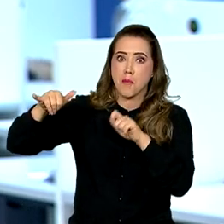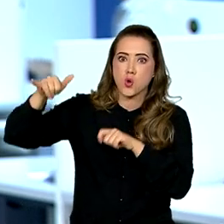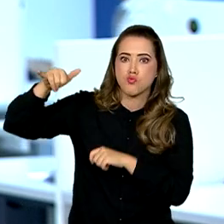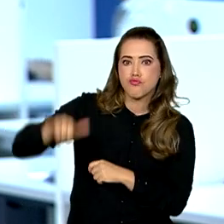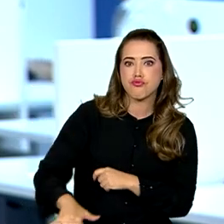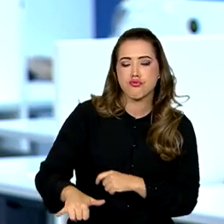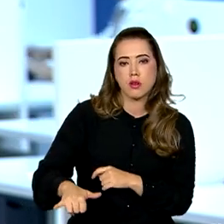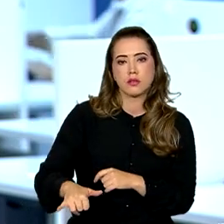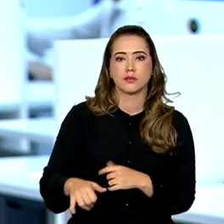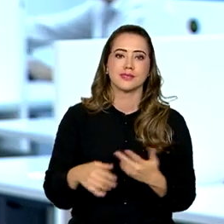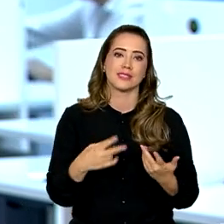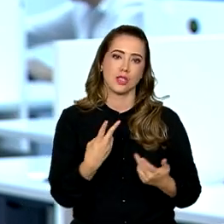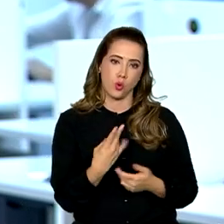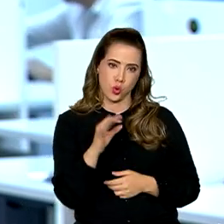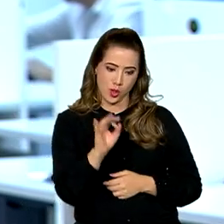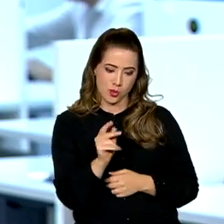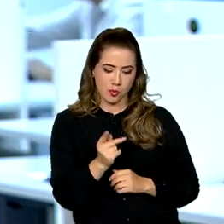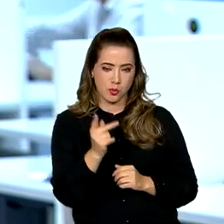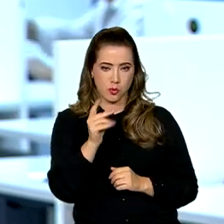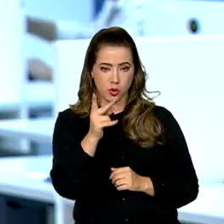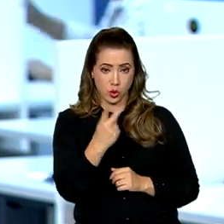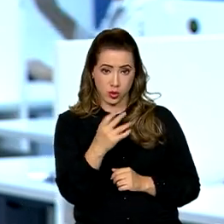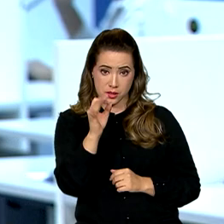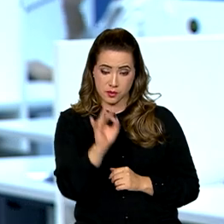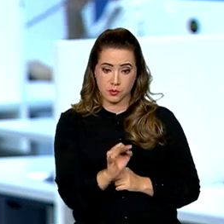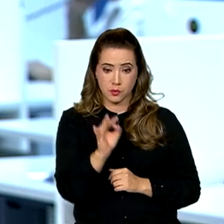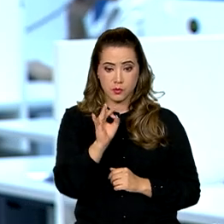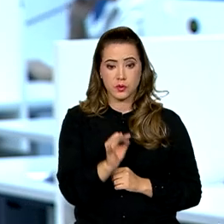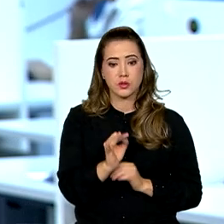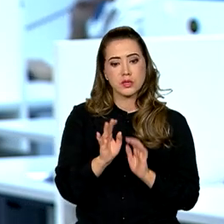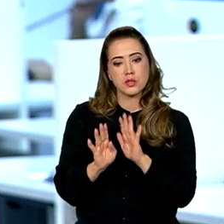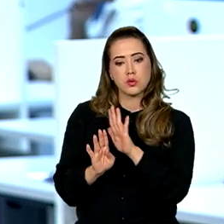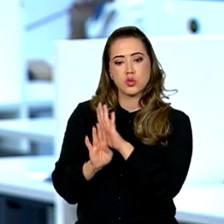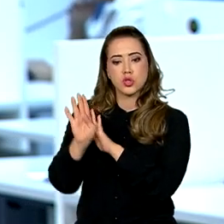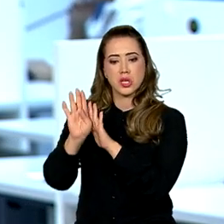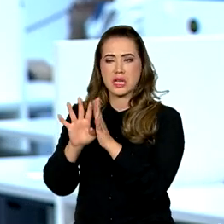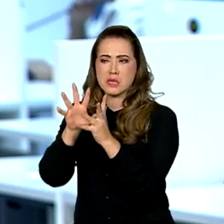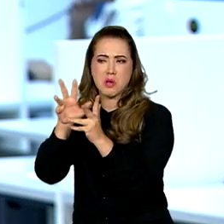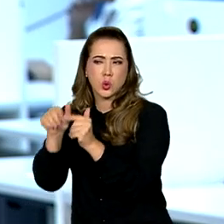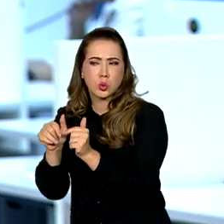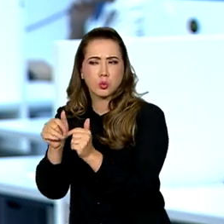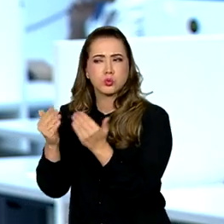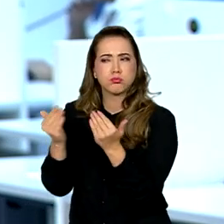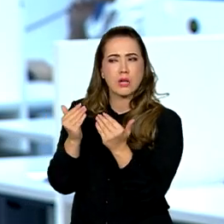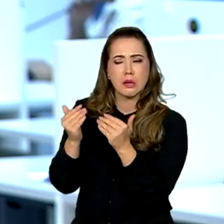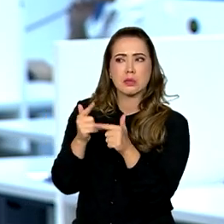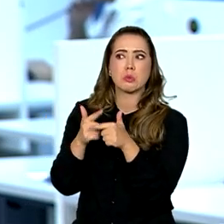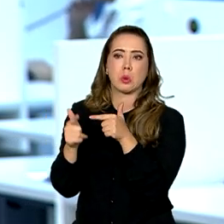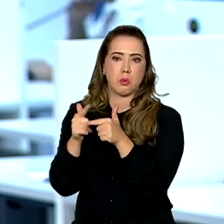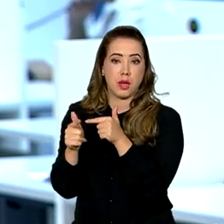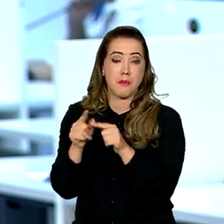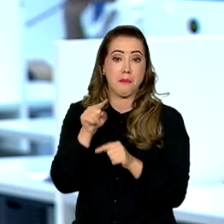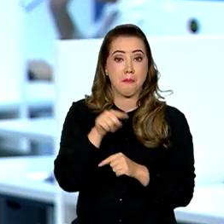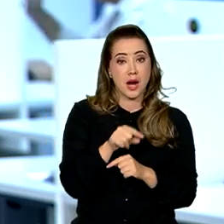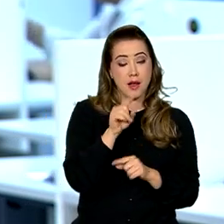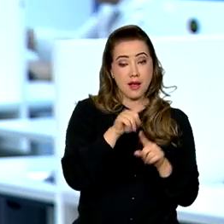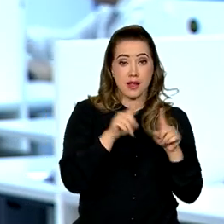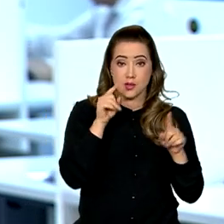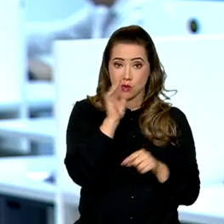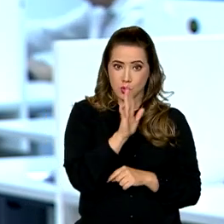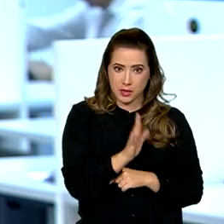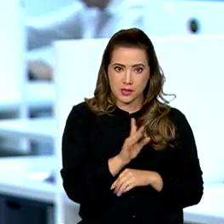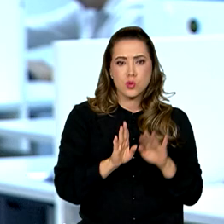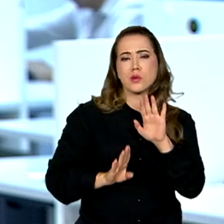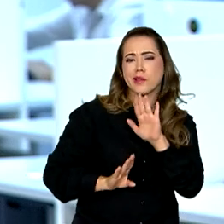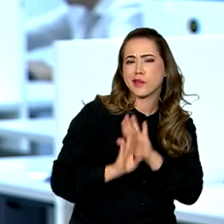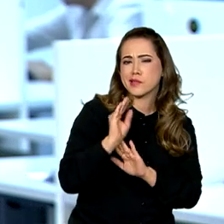% seriam aí, tecnicamente, uma recessão global. Bom, além do Brasil, outros países, segundo a UNCTAD, estão na contramão